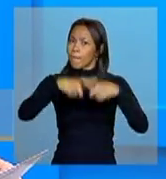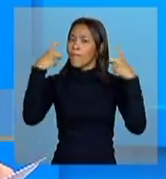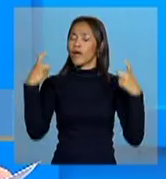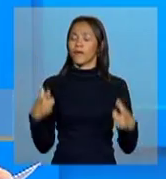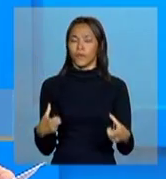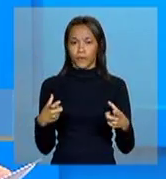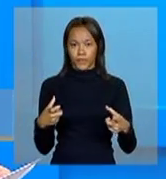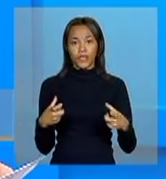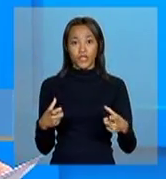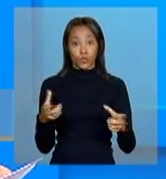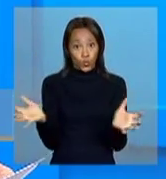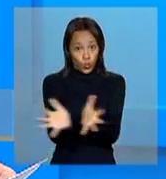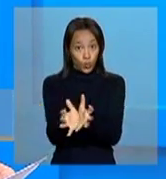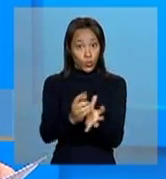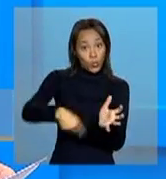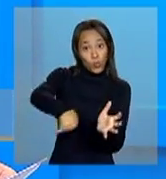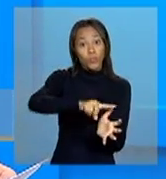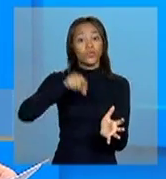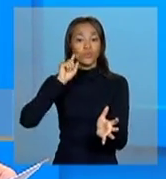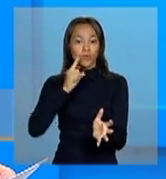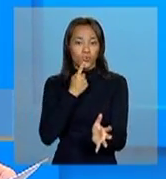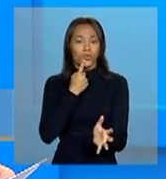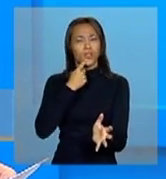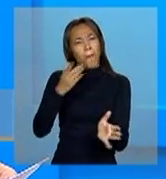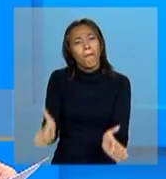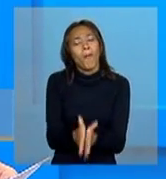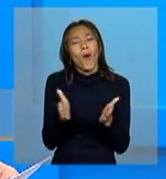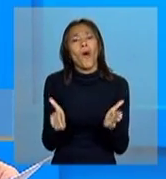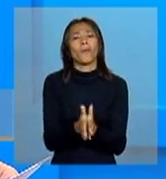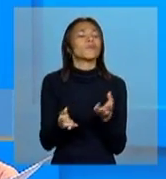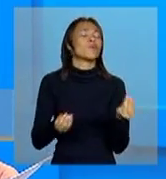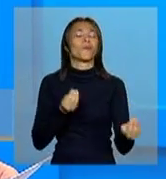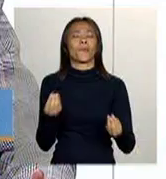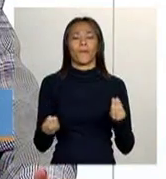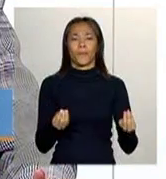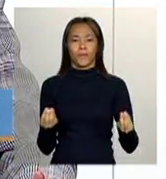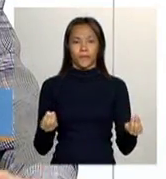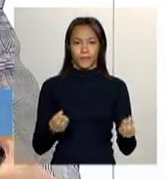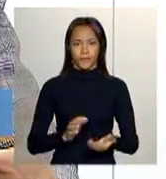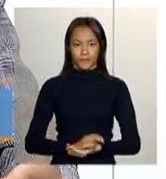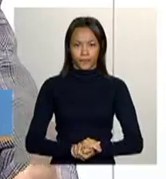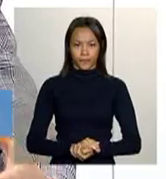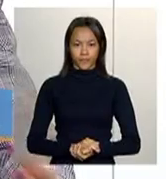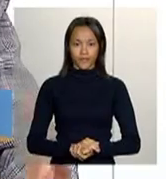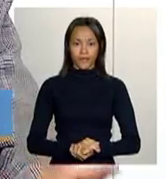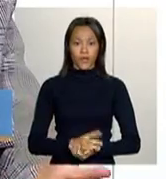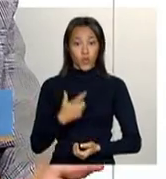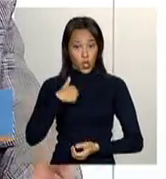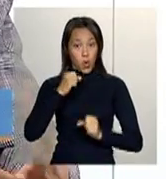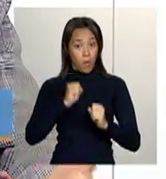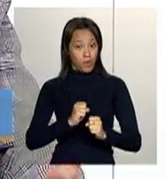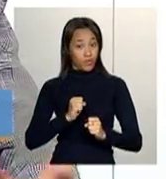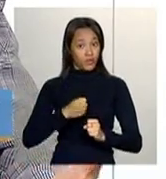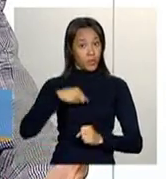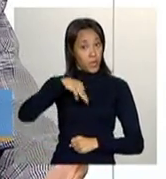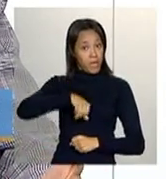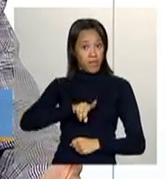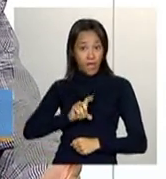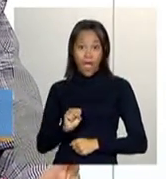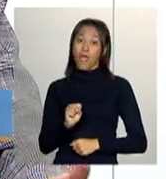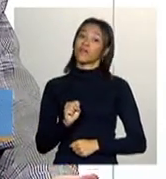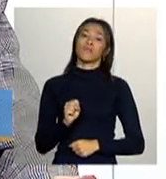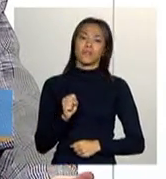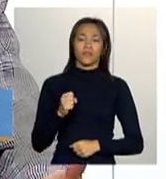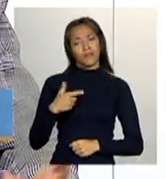grupo, pessoas muito pobres? É assim, o que eu posso falar, na verdade, não do MDS como um todo, que eu